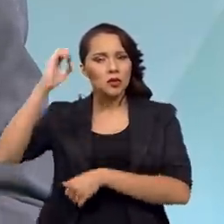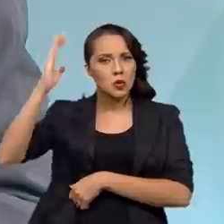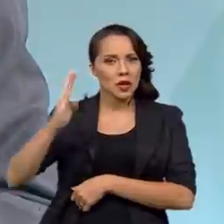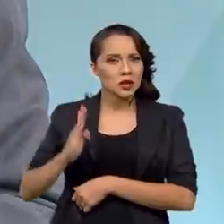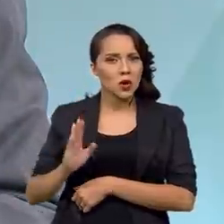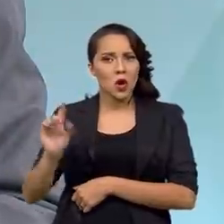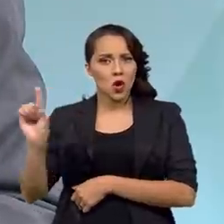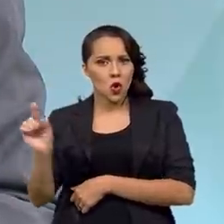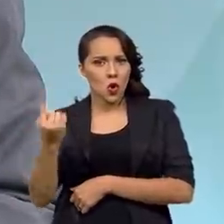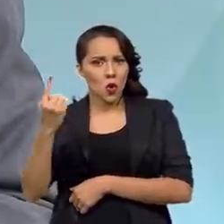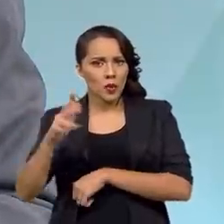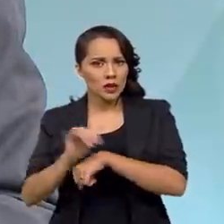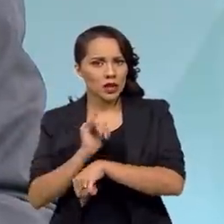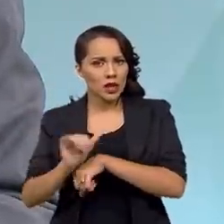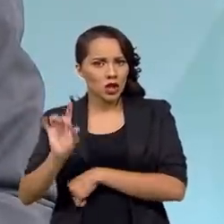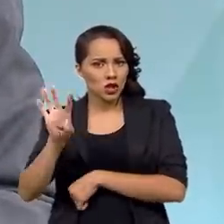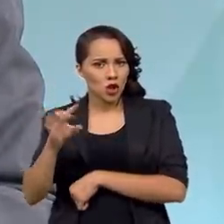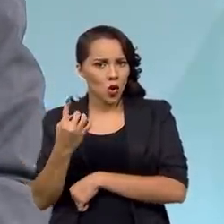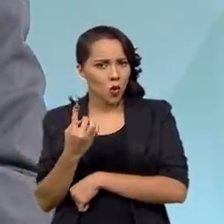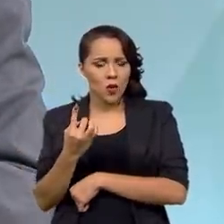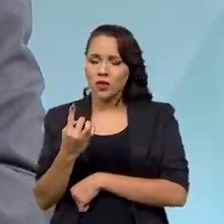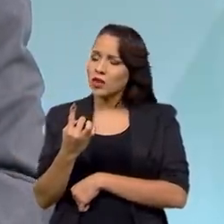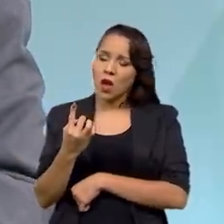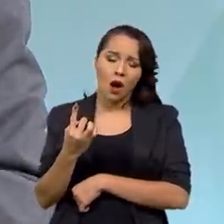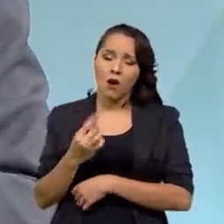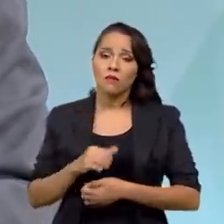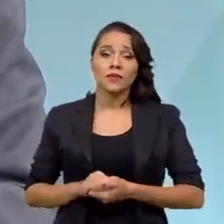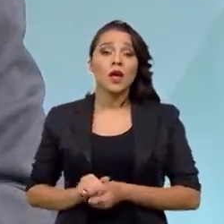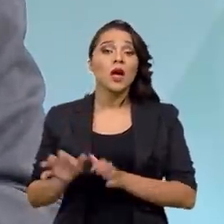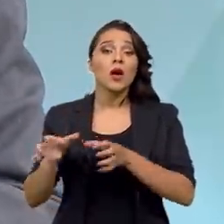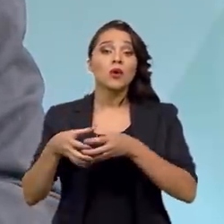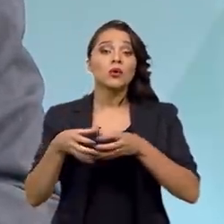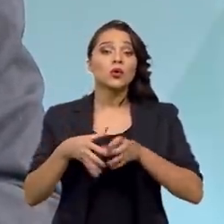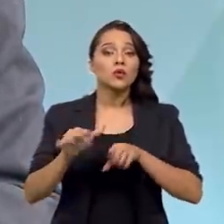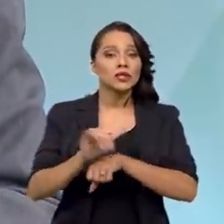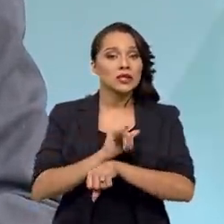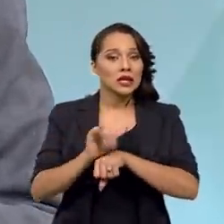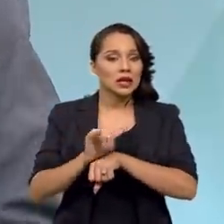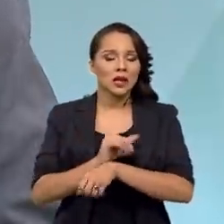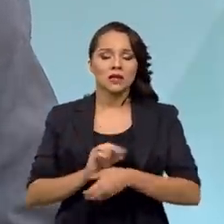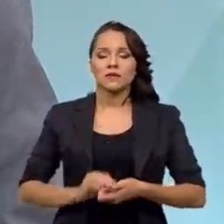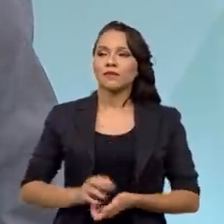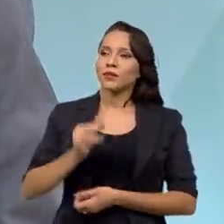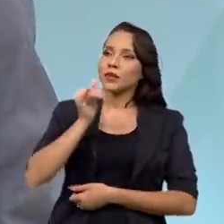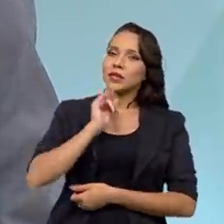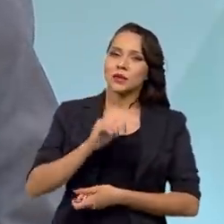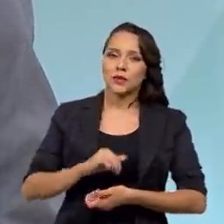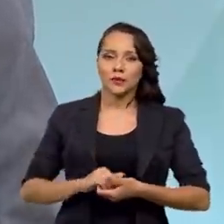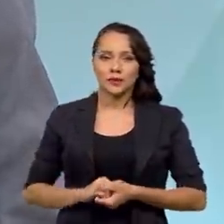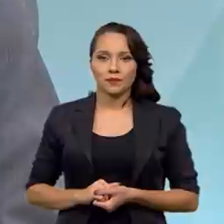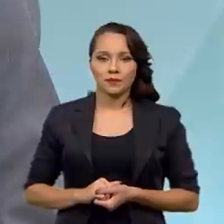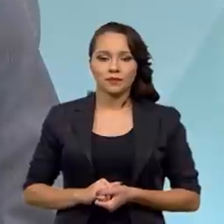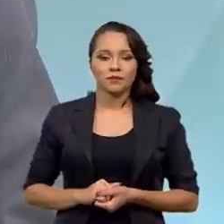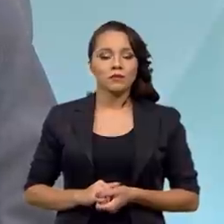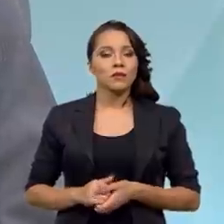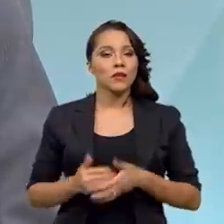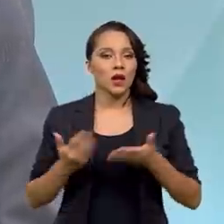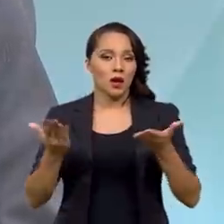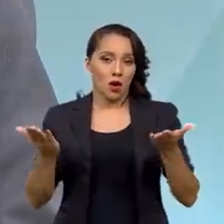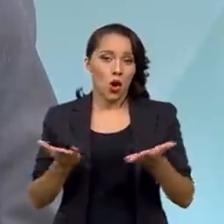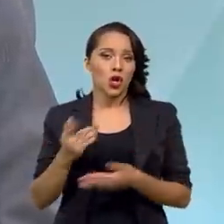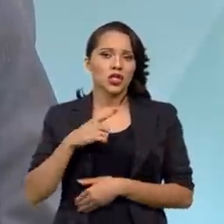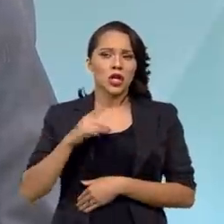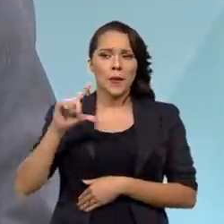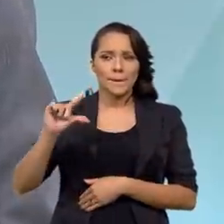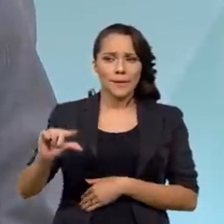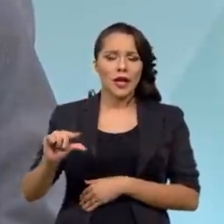com uma única medida. Não é assim que funciona. É um conjunto de medidas grandes. Por exemplo, hoje, existem menos